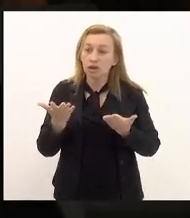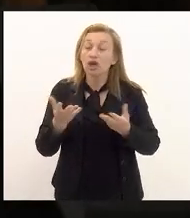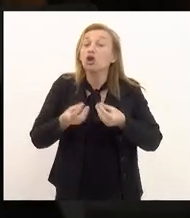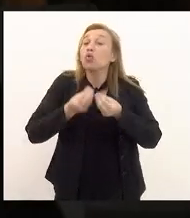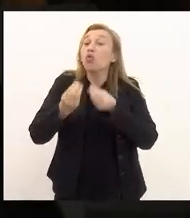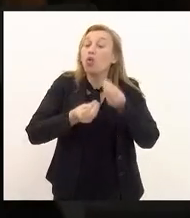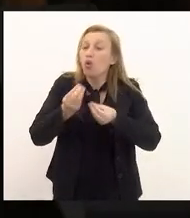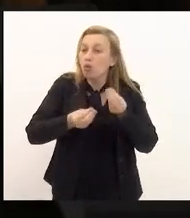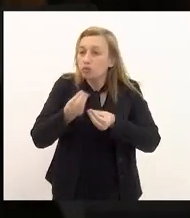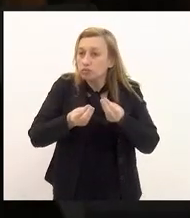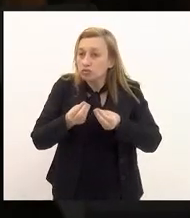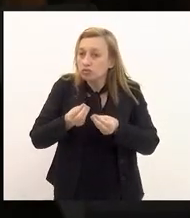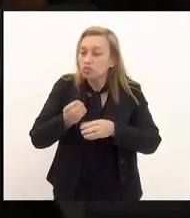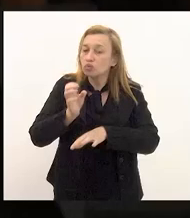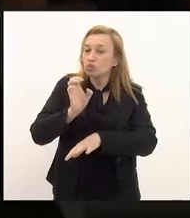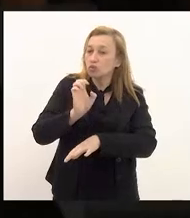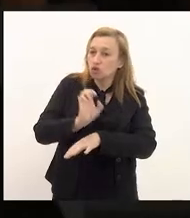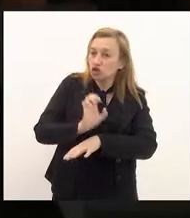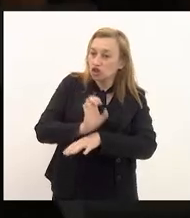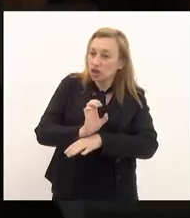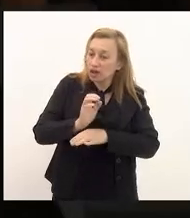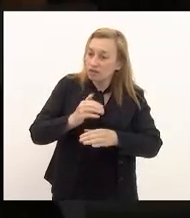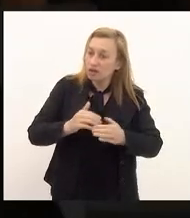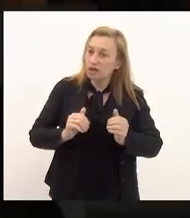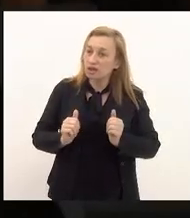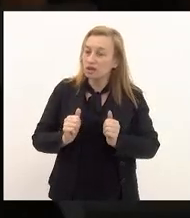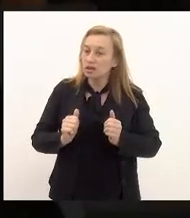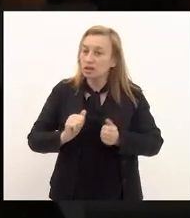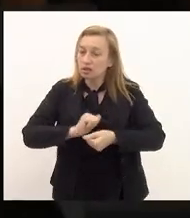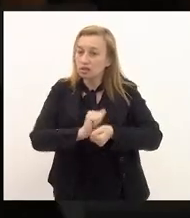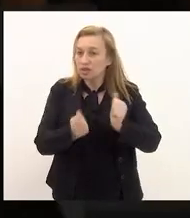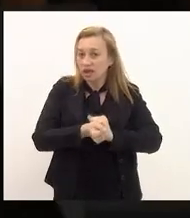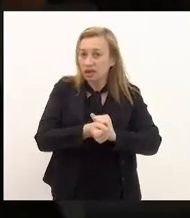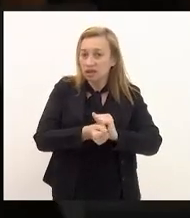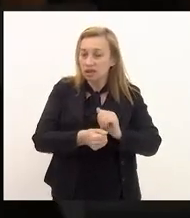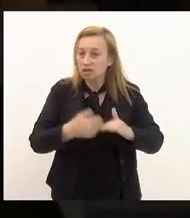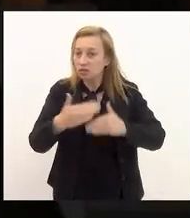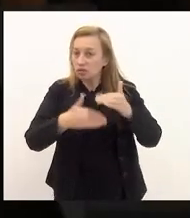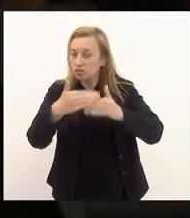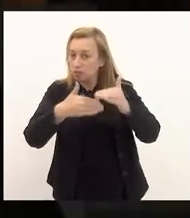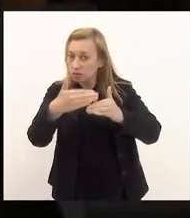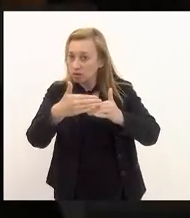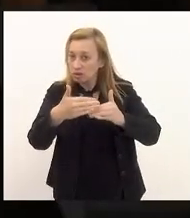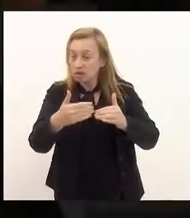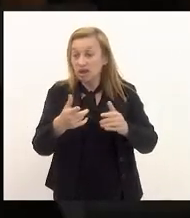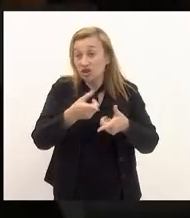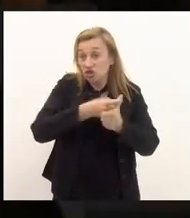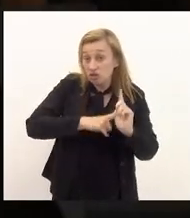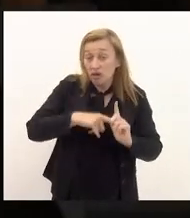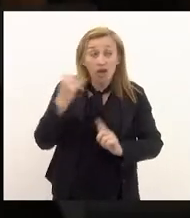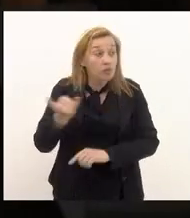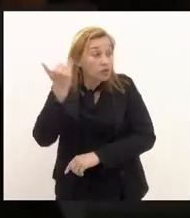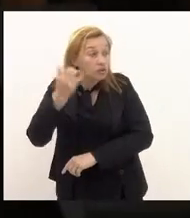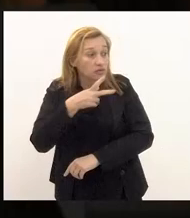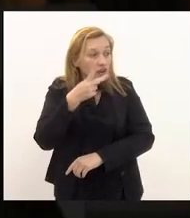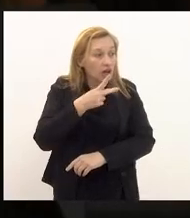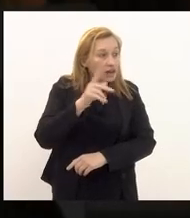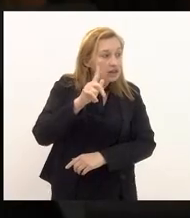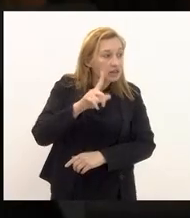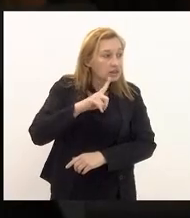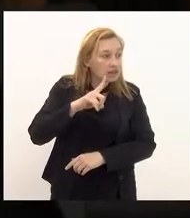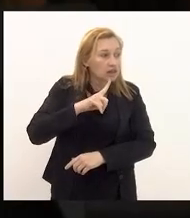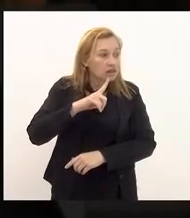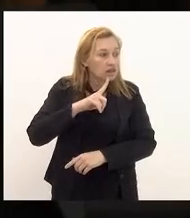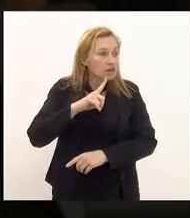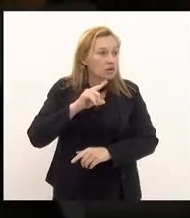para acompanhar a evolução da dívida no novo regime é importante ressaltar que tem alternativas como por exemplo